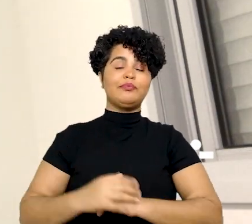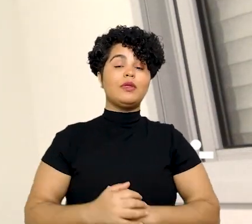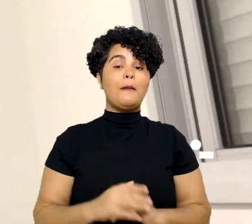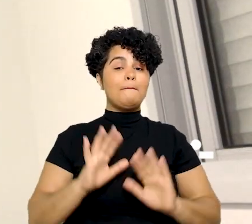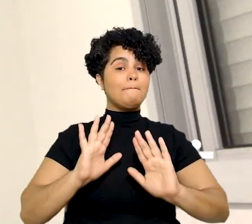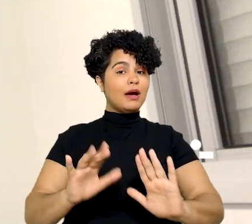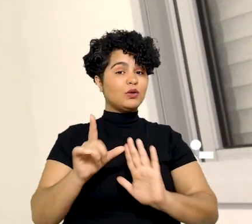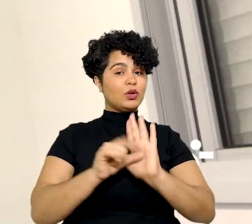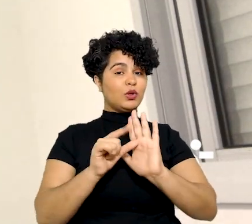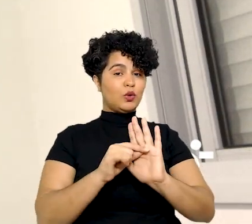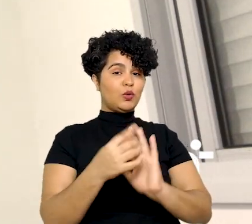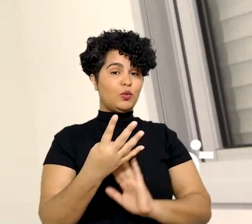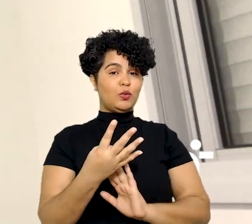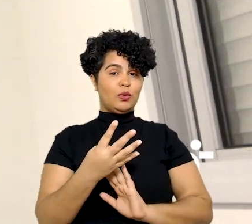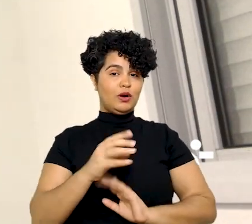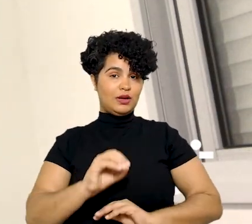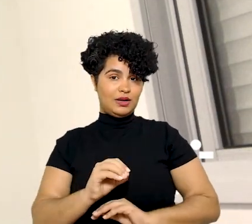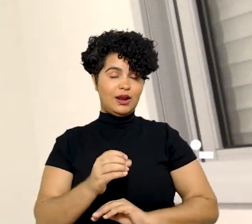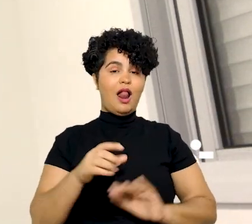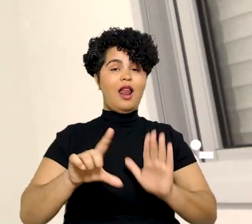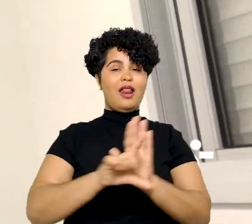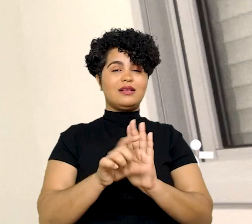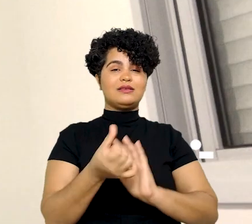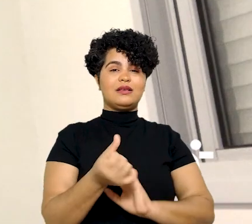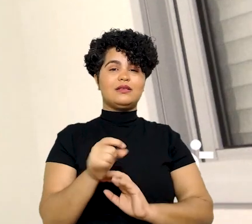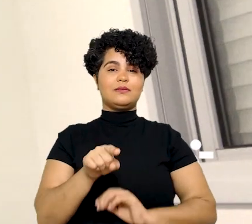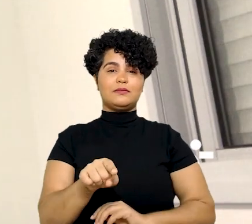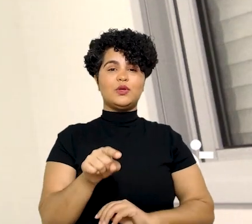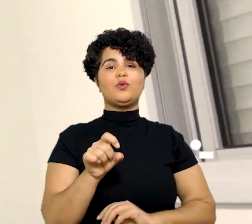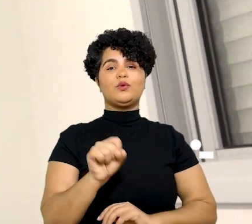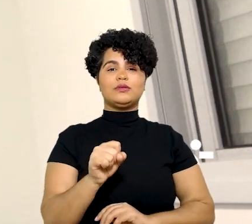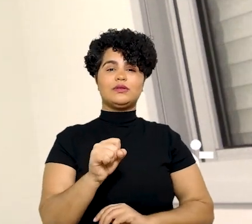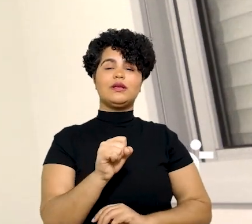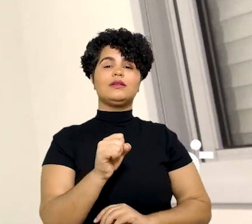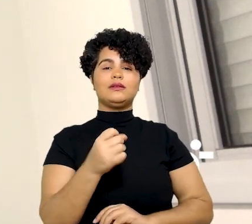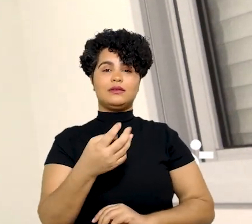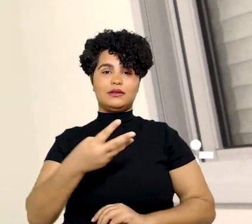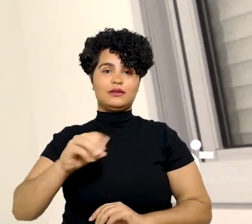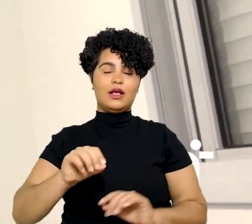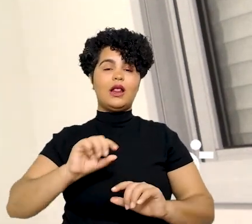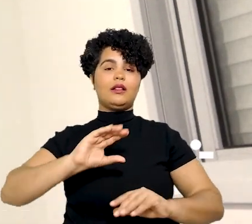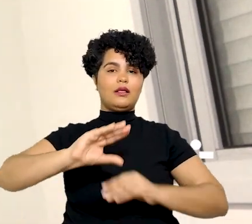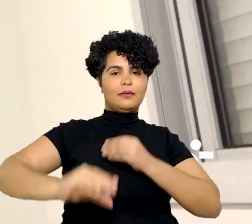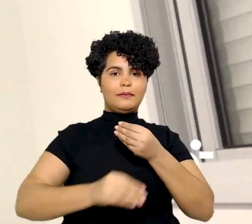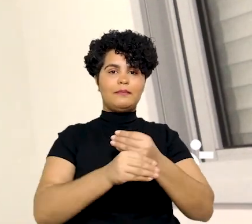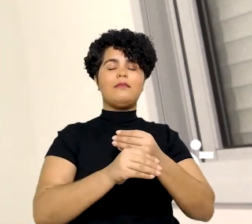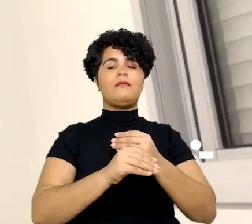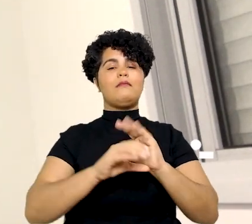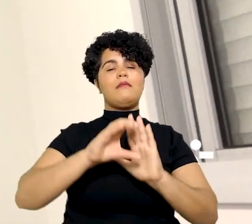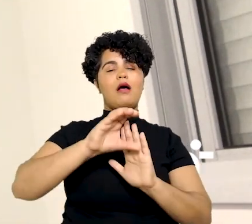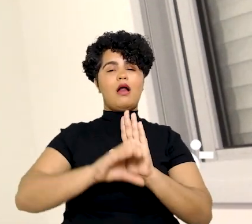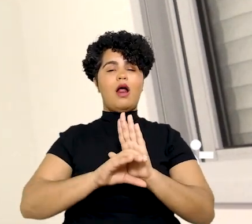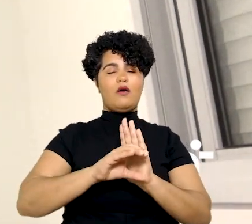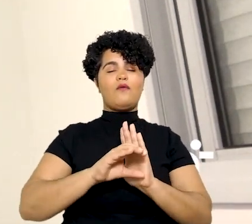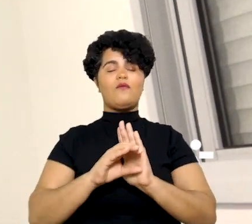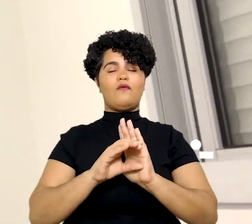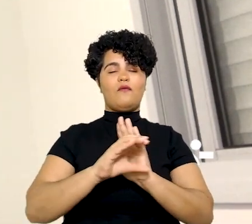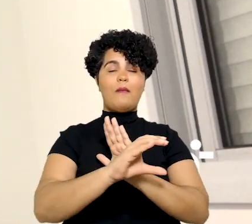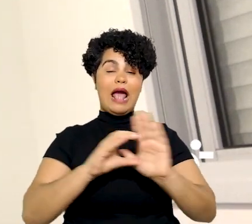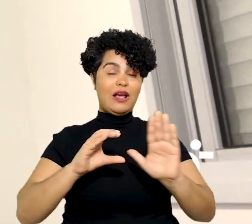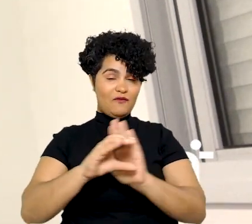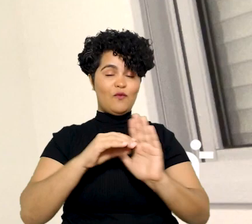o artigo 40 da Lei nº.830 teve incluído nesse artigo 40 um parágrafo quarto,